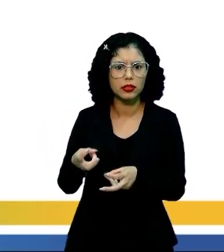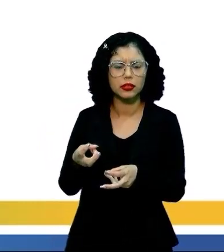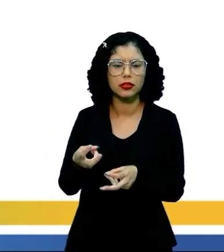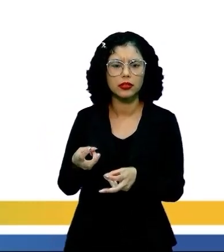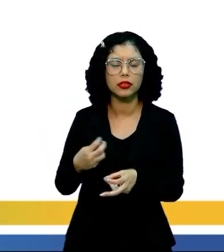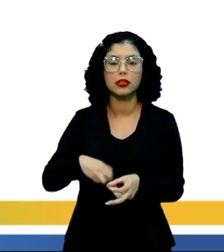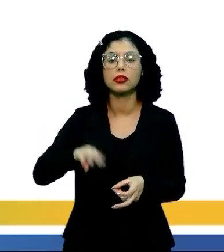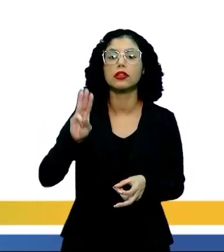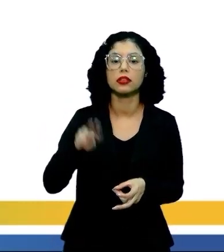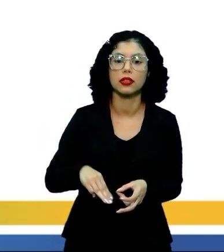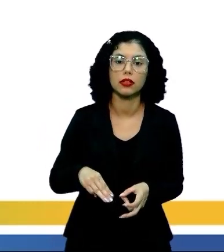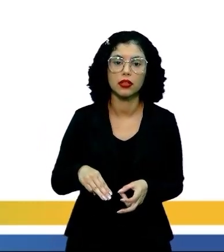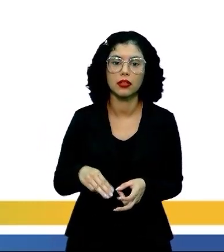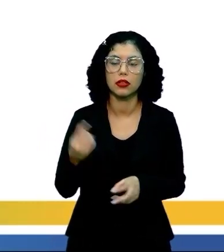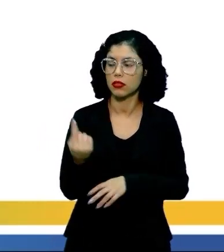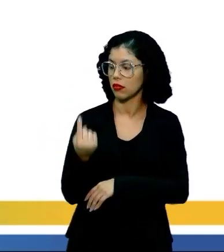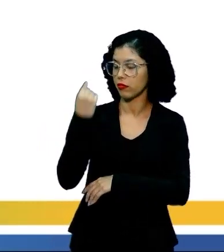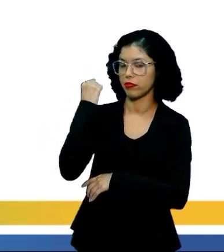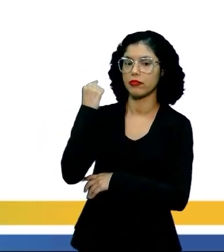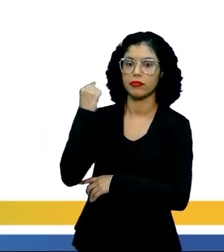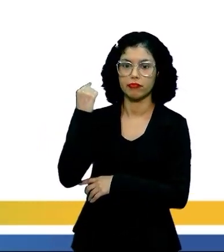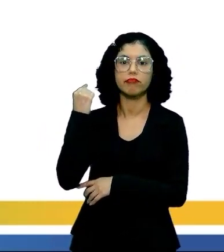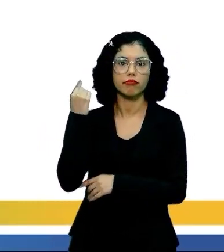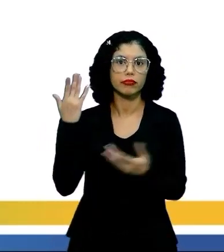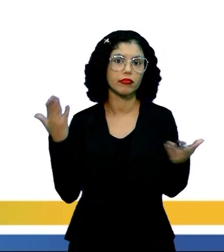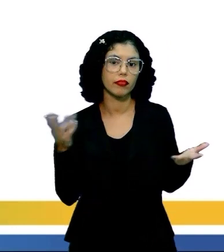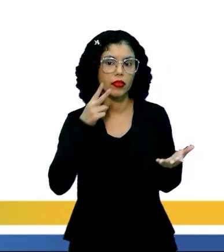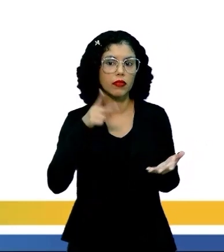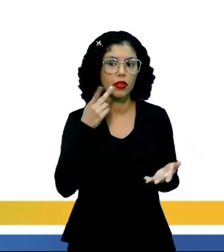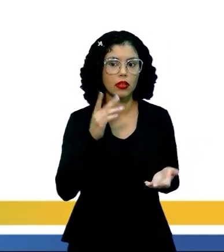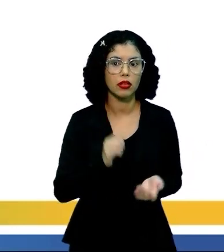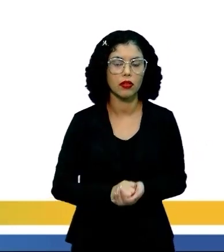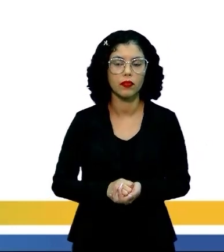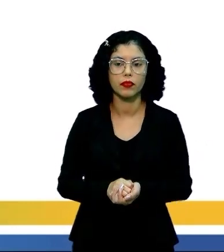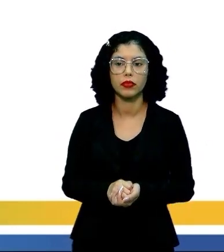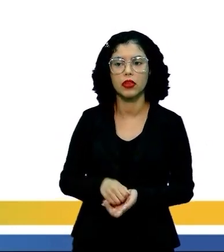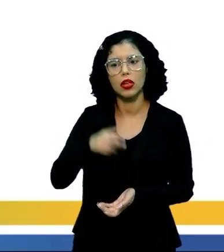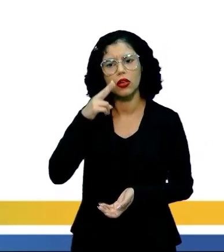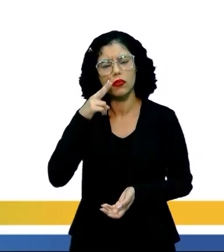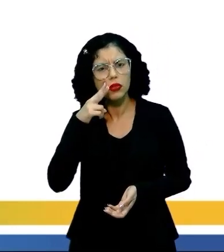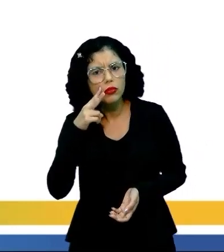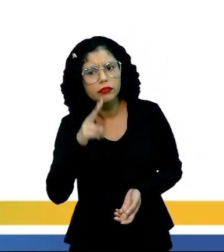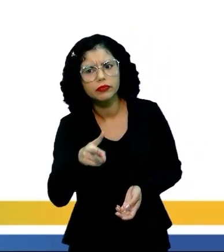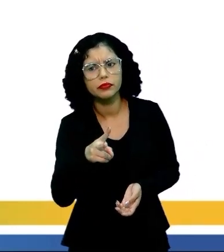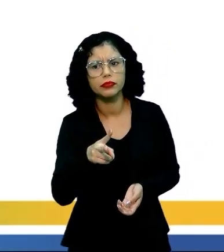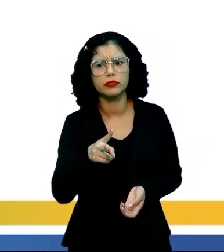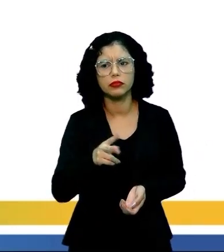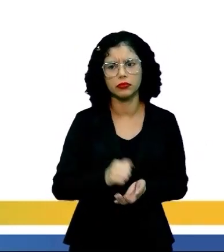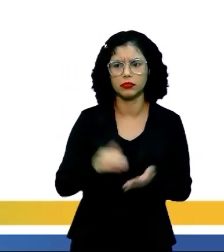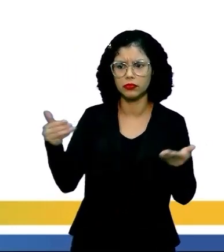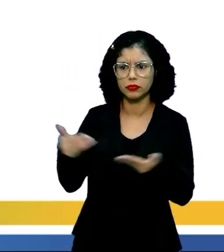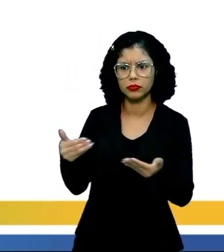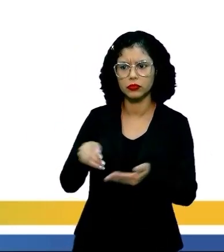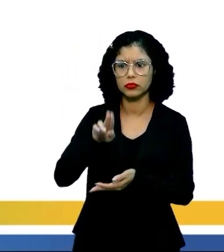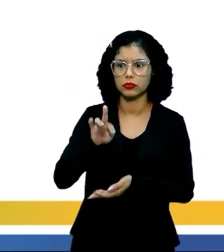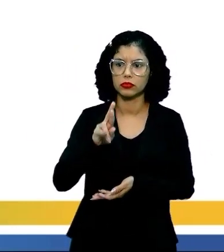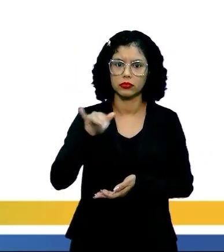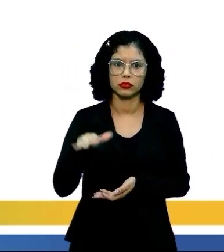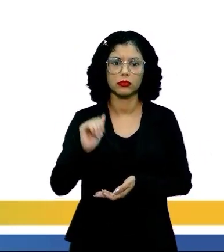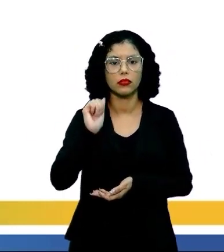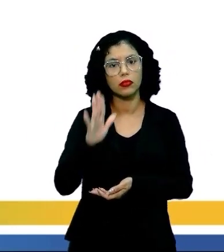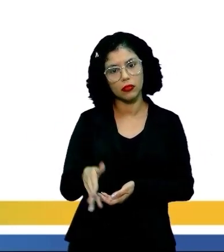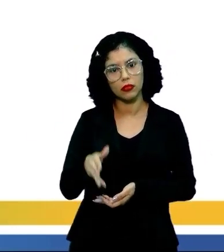quem lhe estava às costas, disse em tom chocarreiro, Você já viu que hoje o